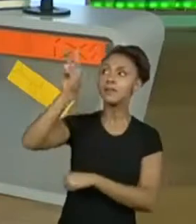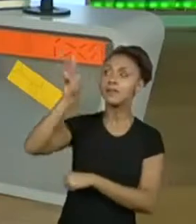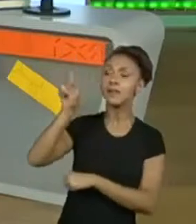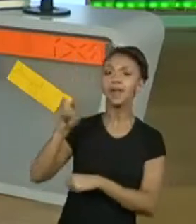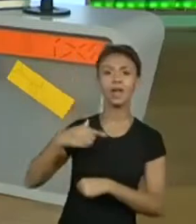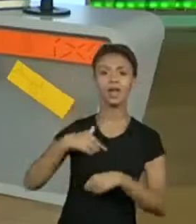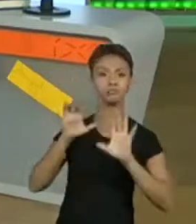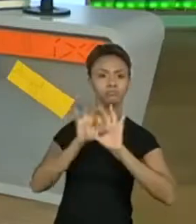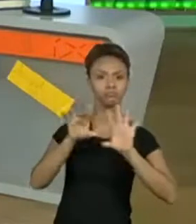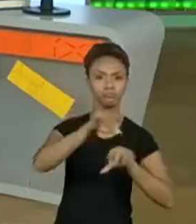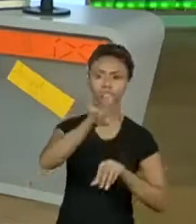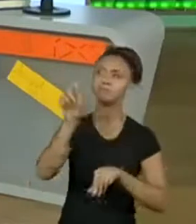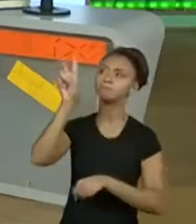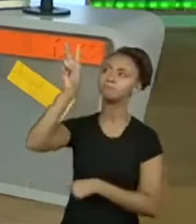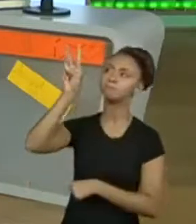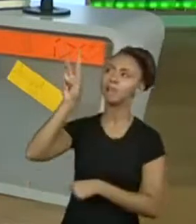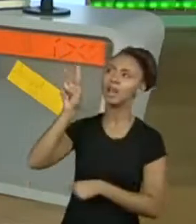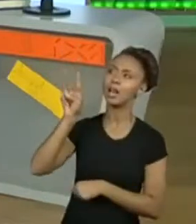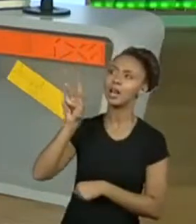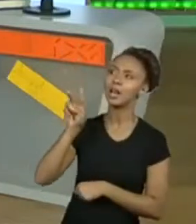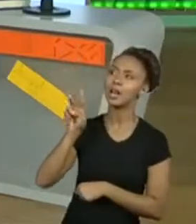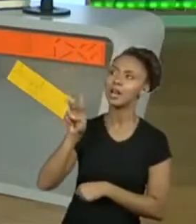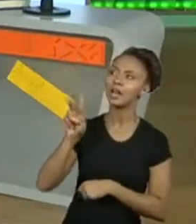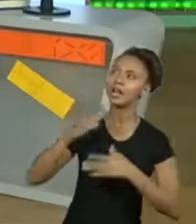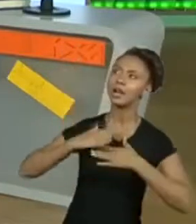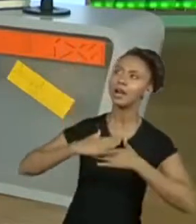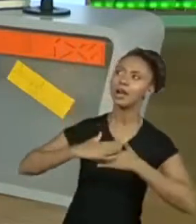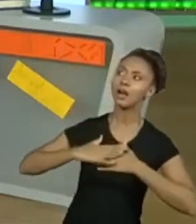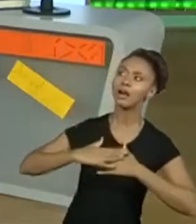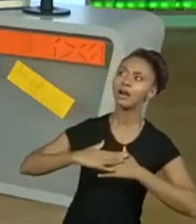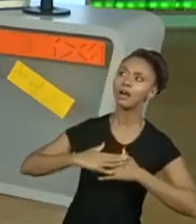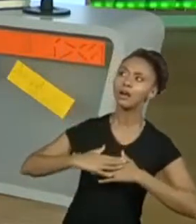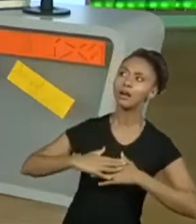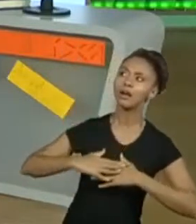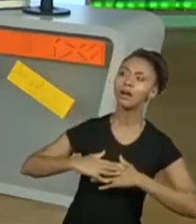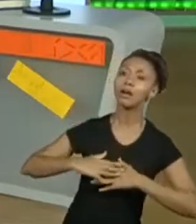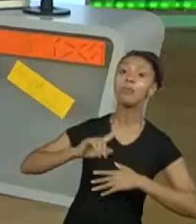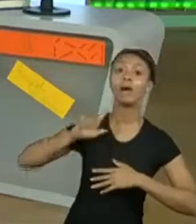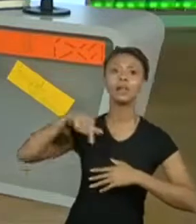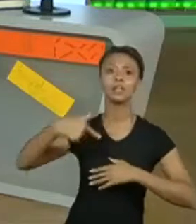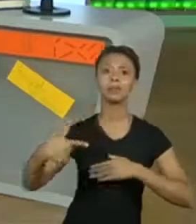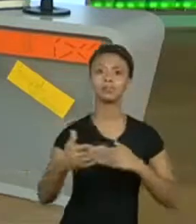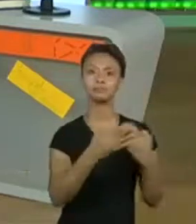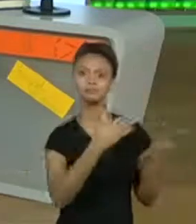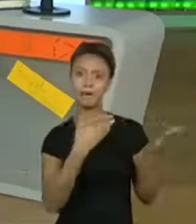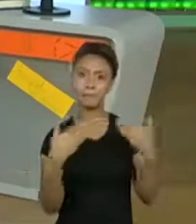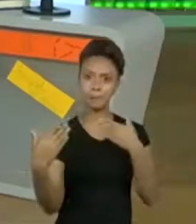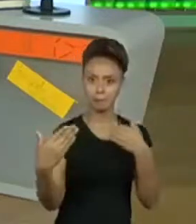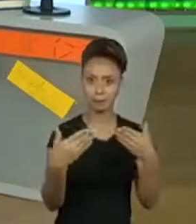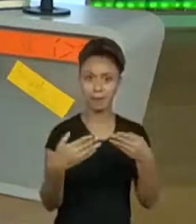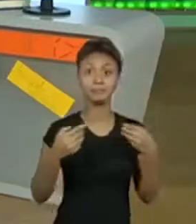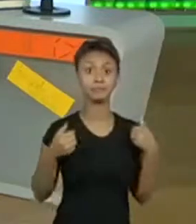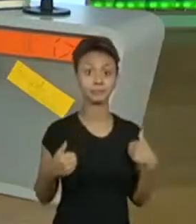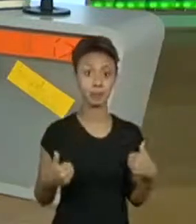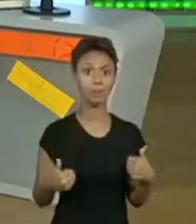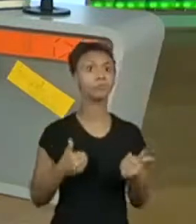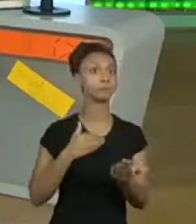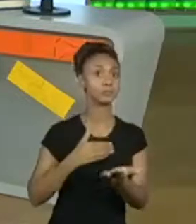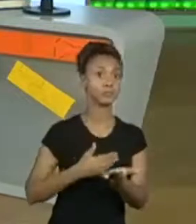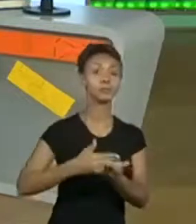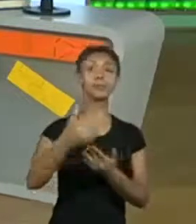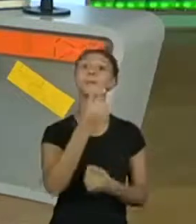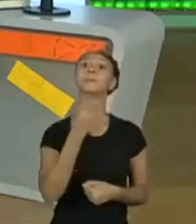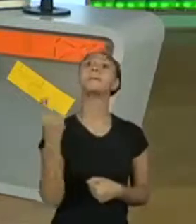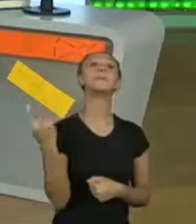um tempinho. Vocês lerem com calma. E aí, a gente vai conversar sobre cada um deles. Então, vamos ao nosso